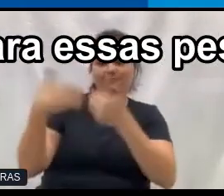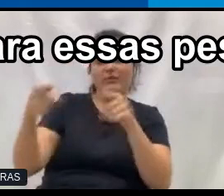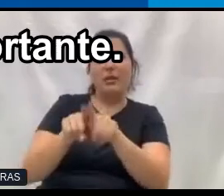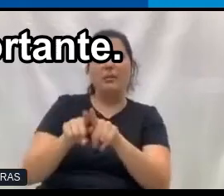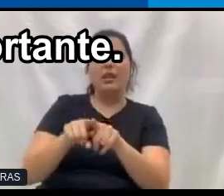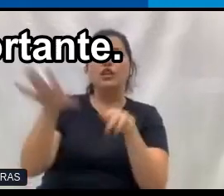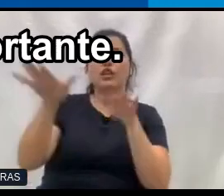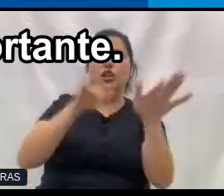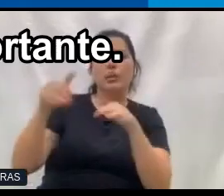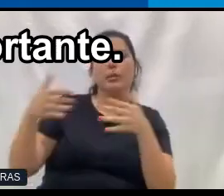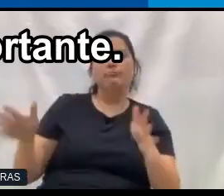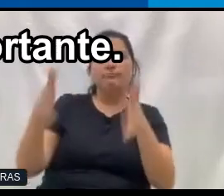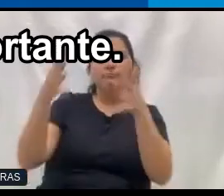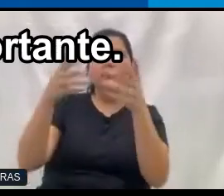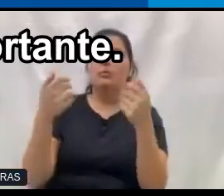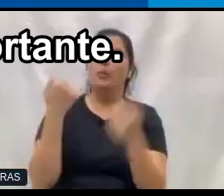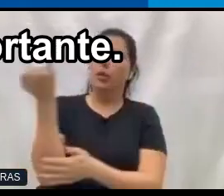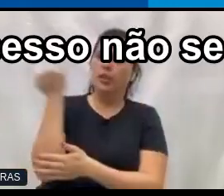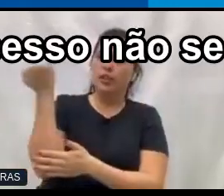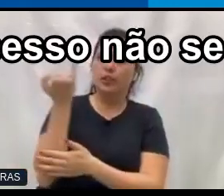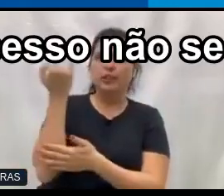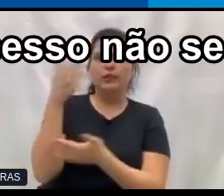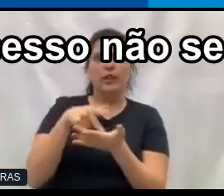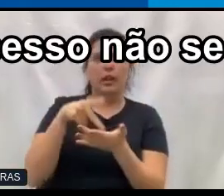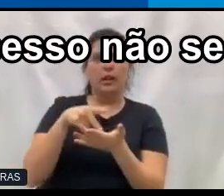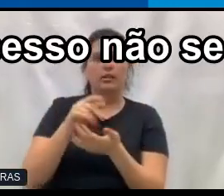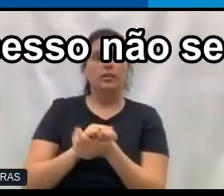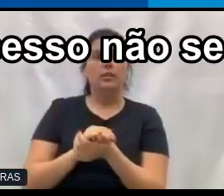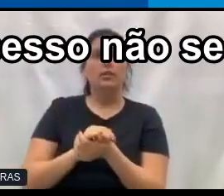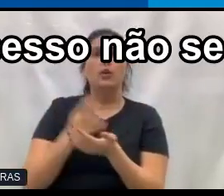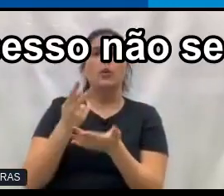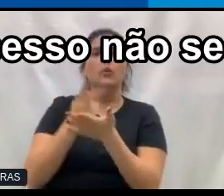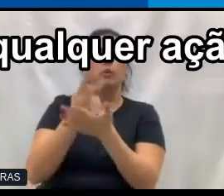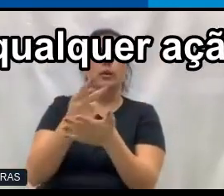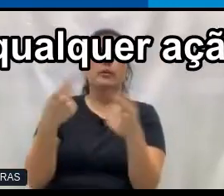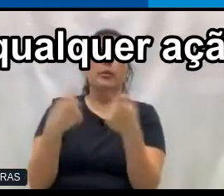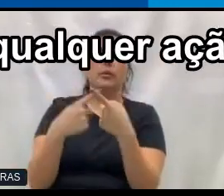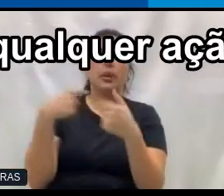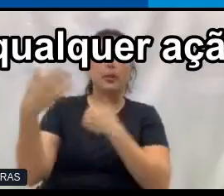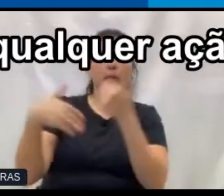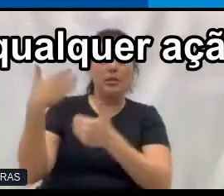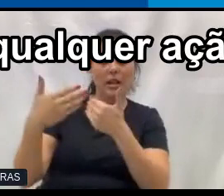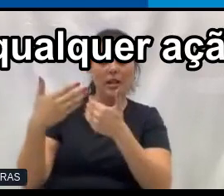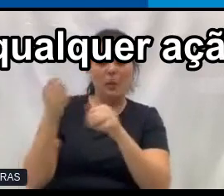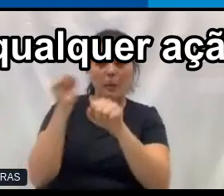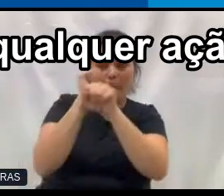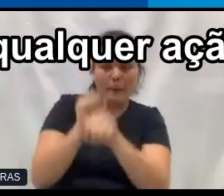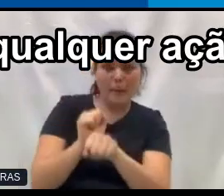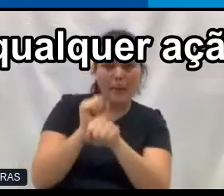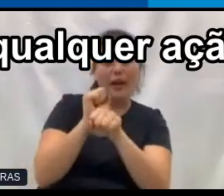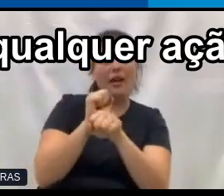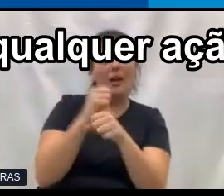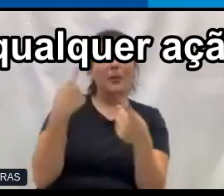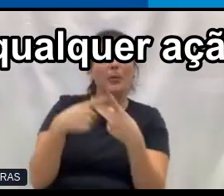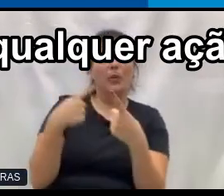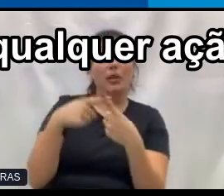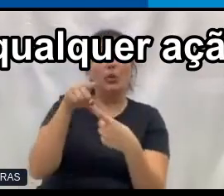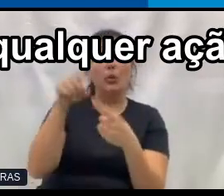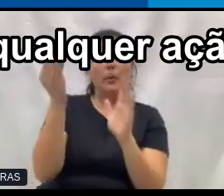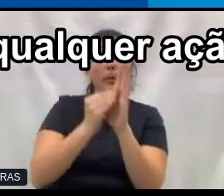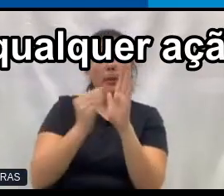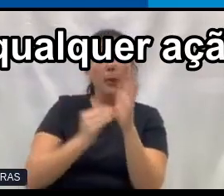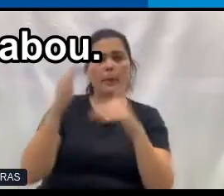esse incentivo para essas pessoas, é muito importante. E continuar, porque o processo não se termina só porque você implementou